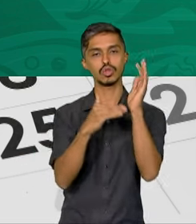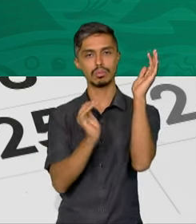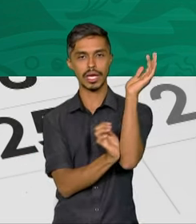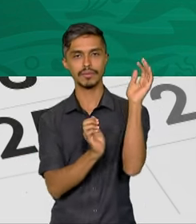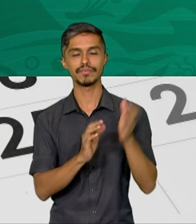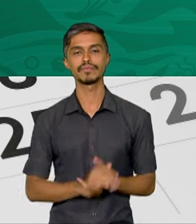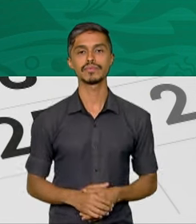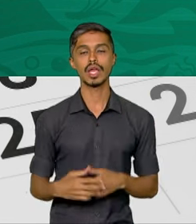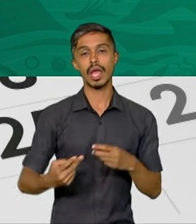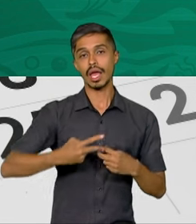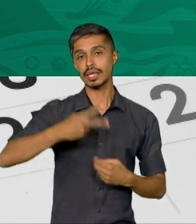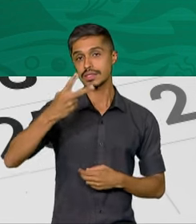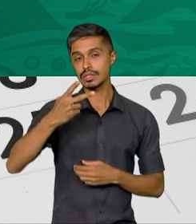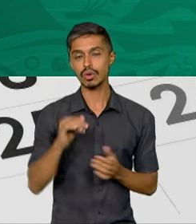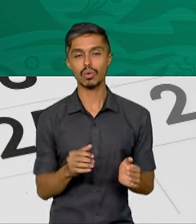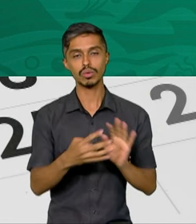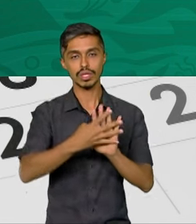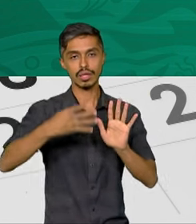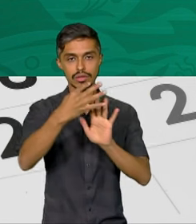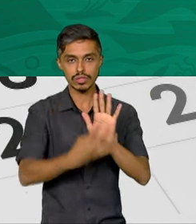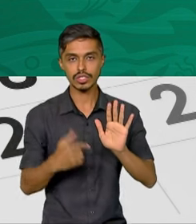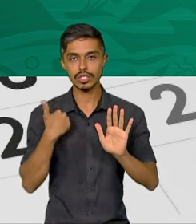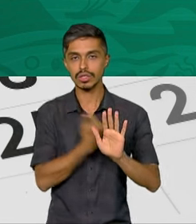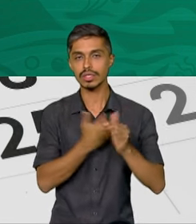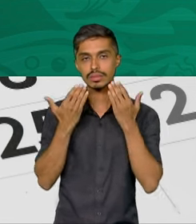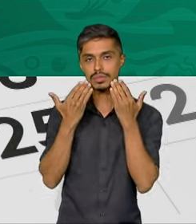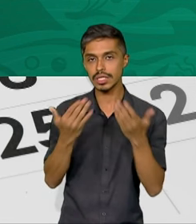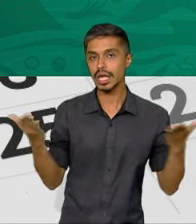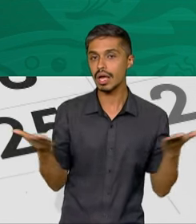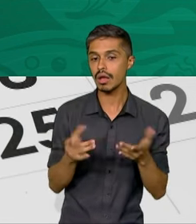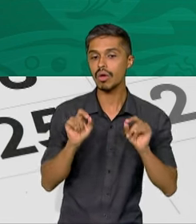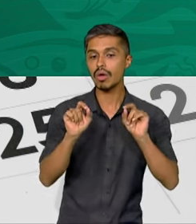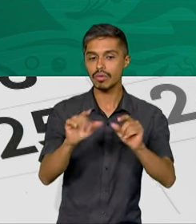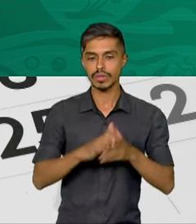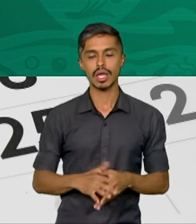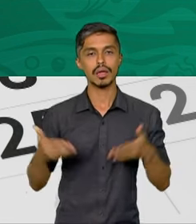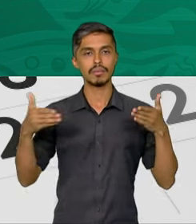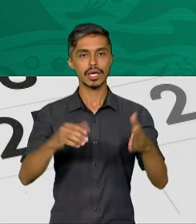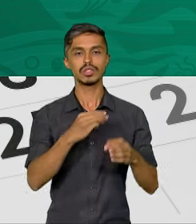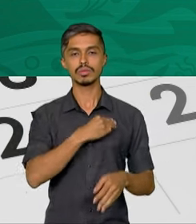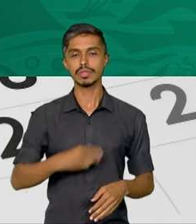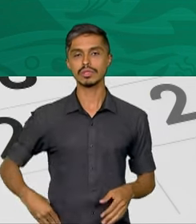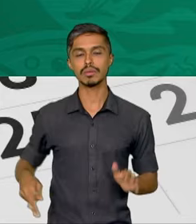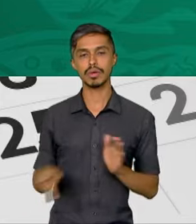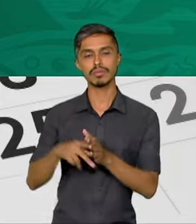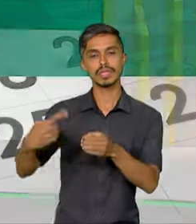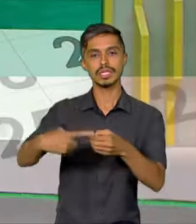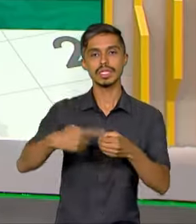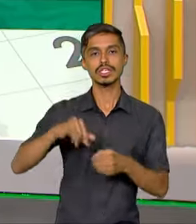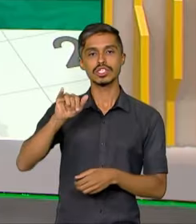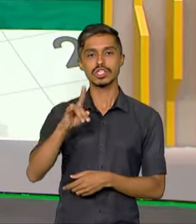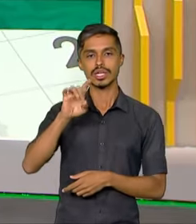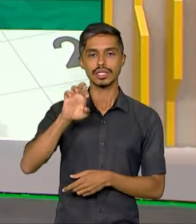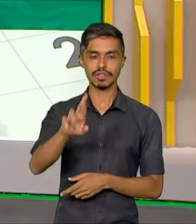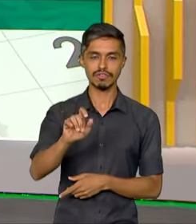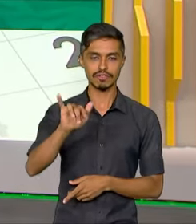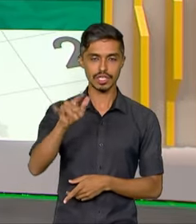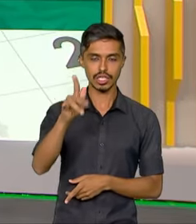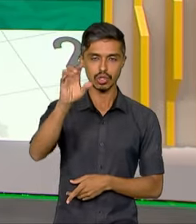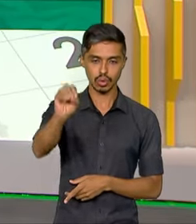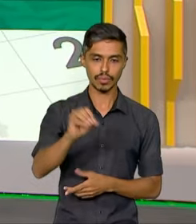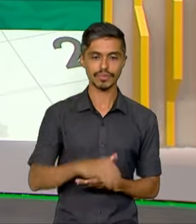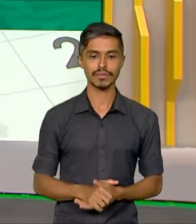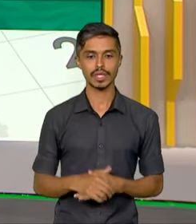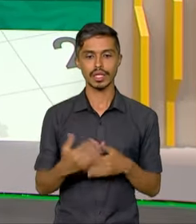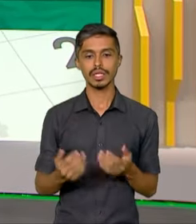A segunda agenda que a gente destaca aqui para você é a participação do ministro das cidades, Jader Filho, no painel Fórum